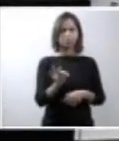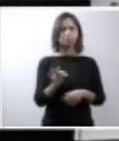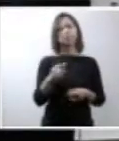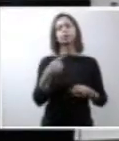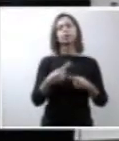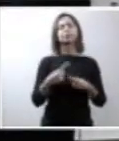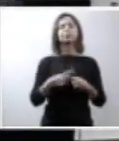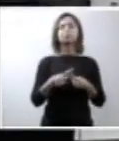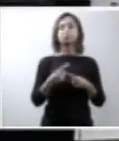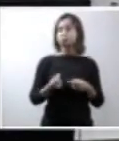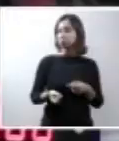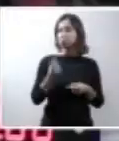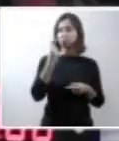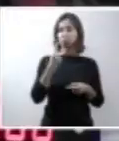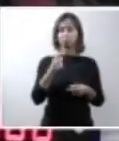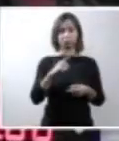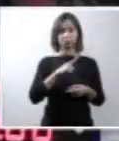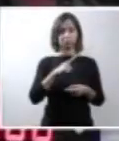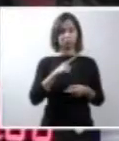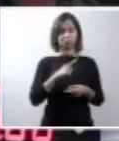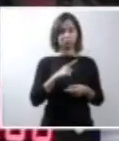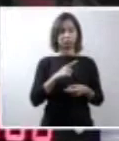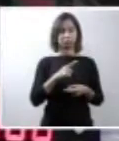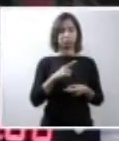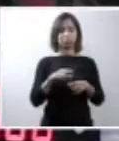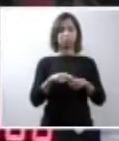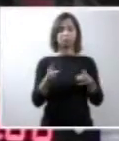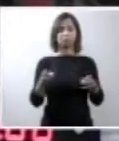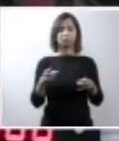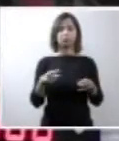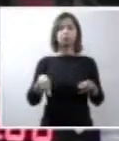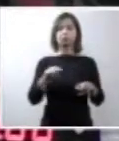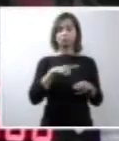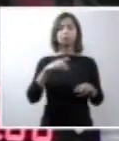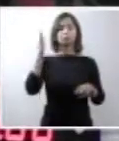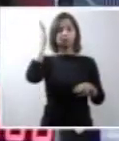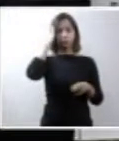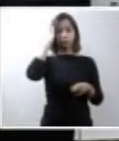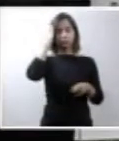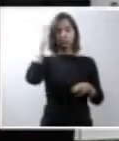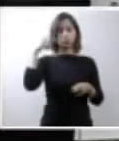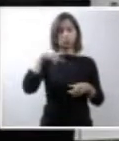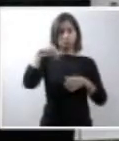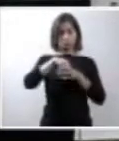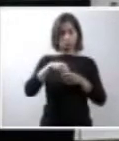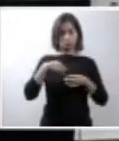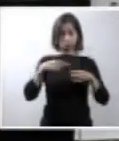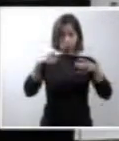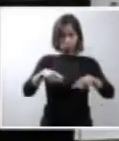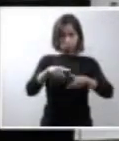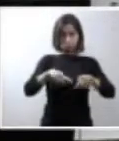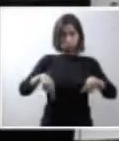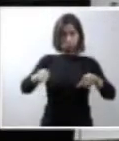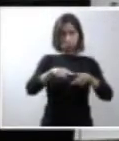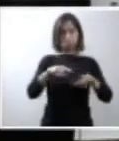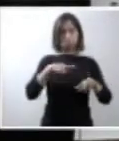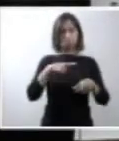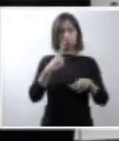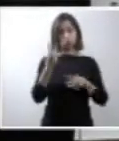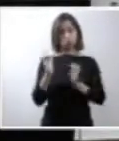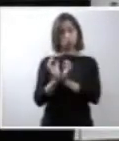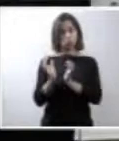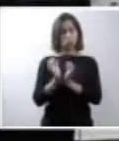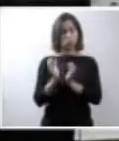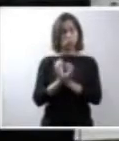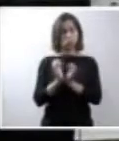impressionante. E isso a gente sabe, no meu ambiente mesmo sabemos. Eu tenho um grupo